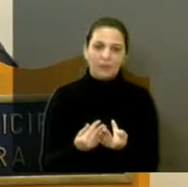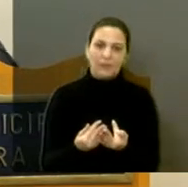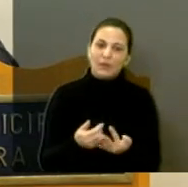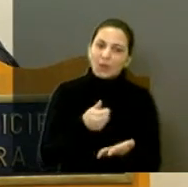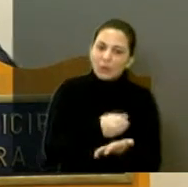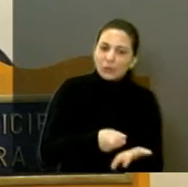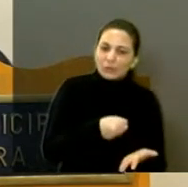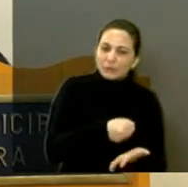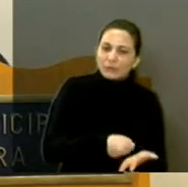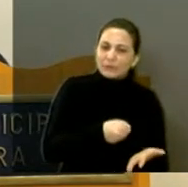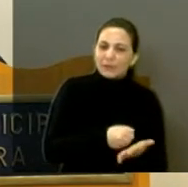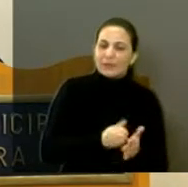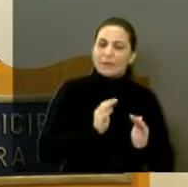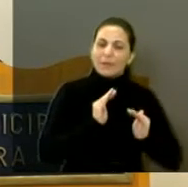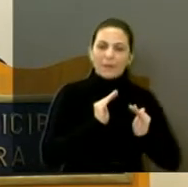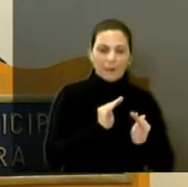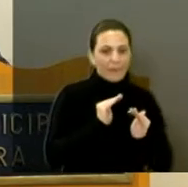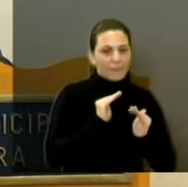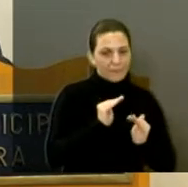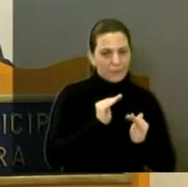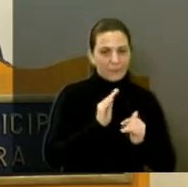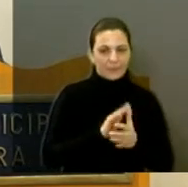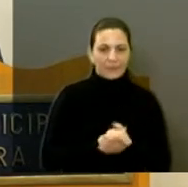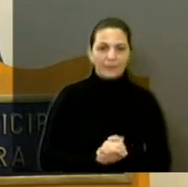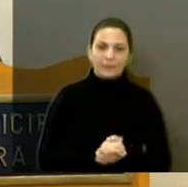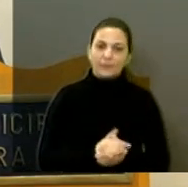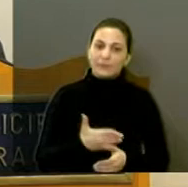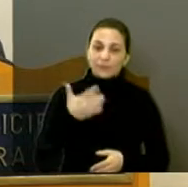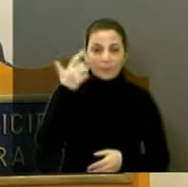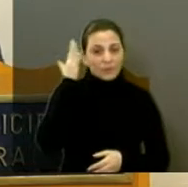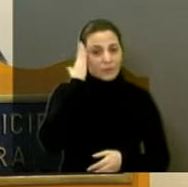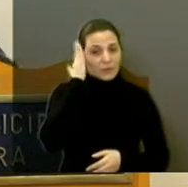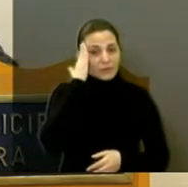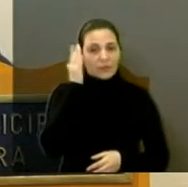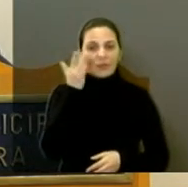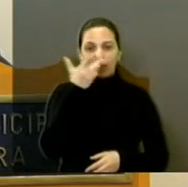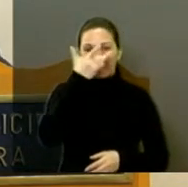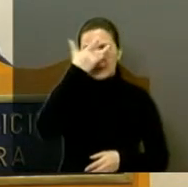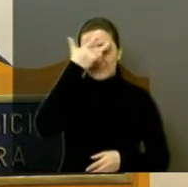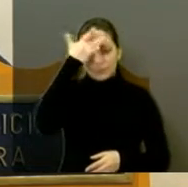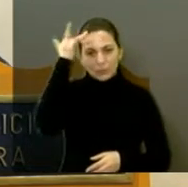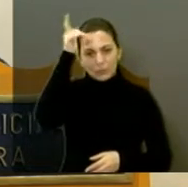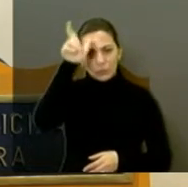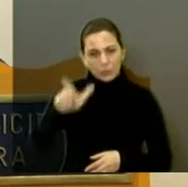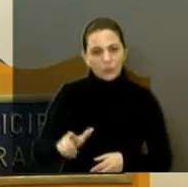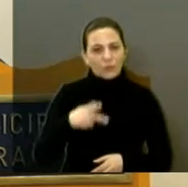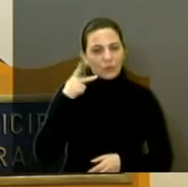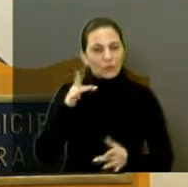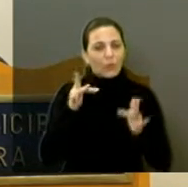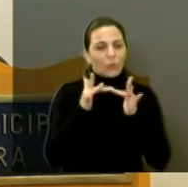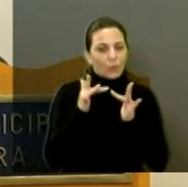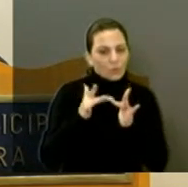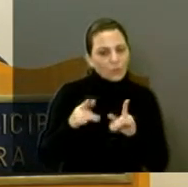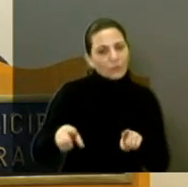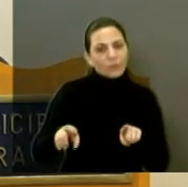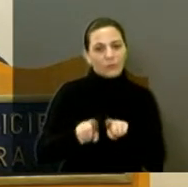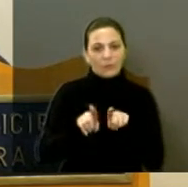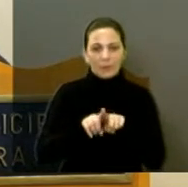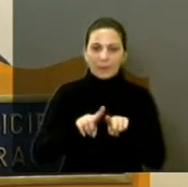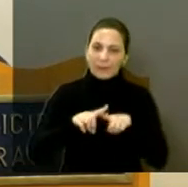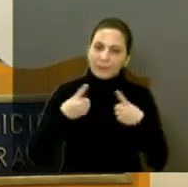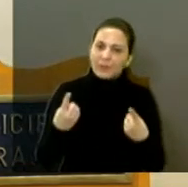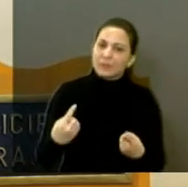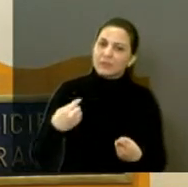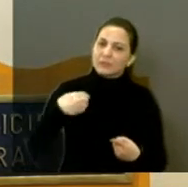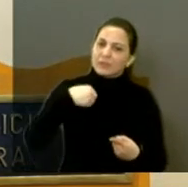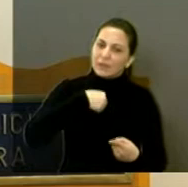lutado muito com a PAI. Eu sei que outros vereadores também tiveram contato, mas eu, dentro